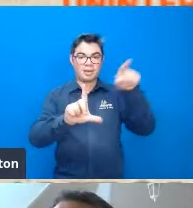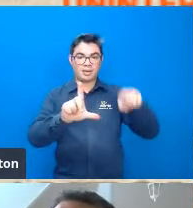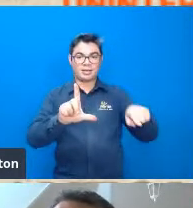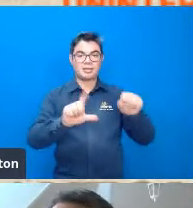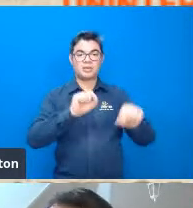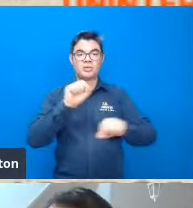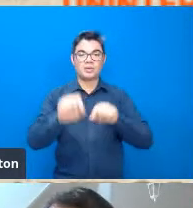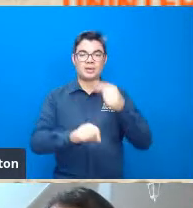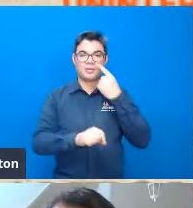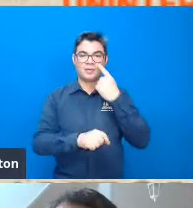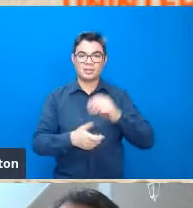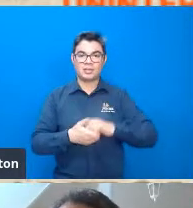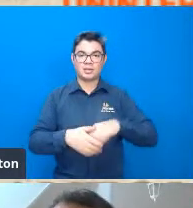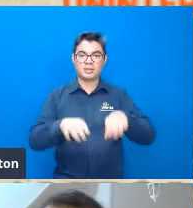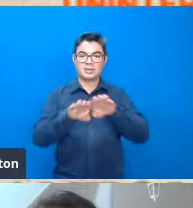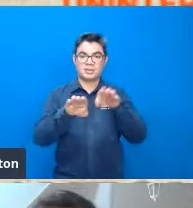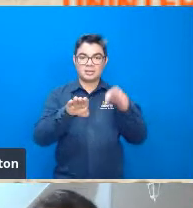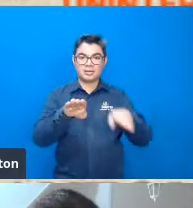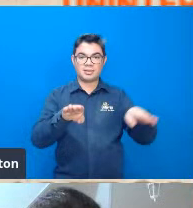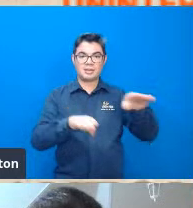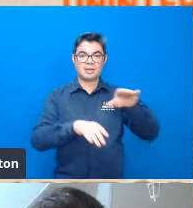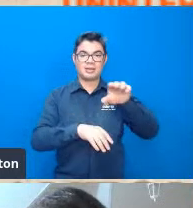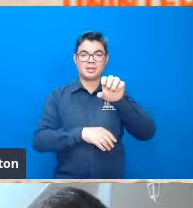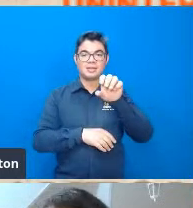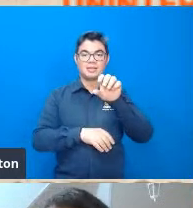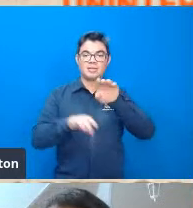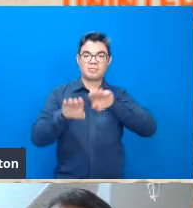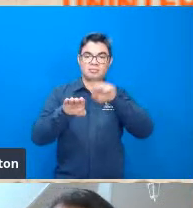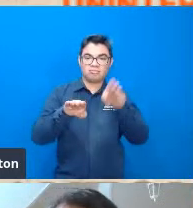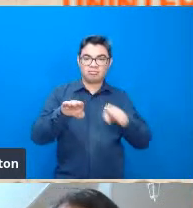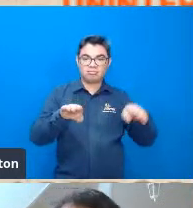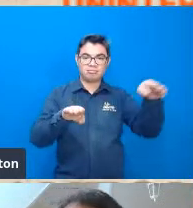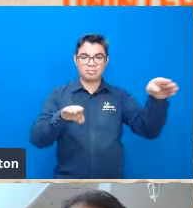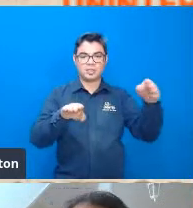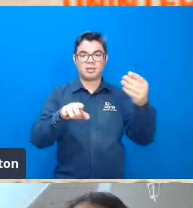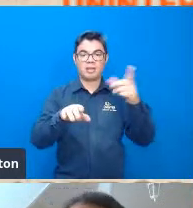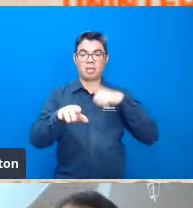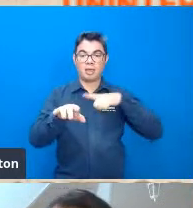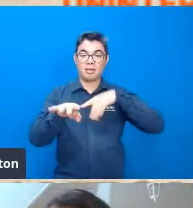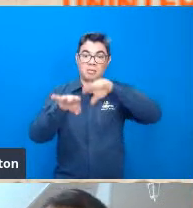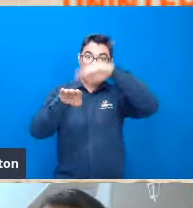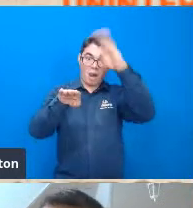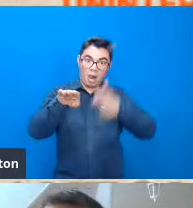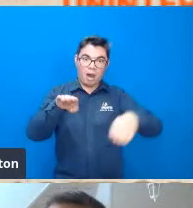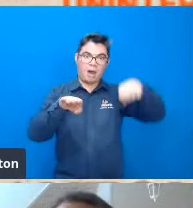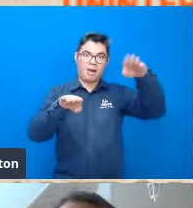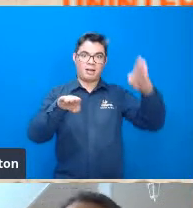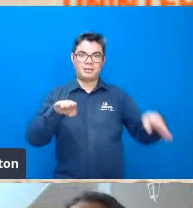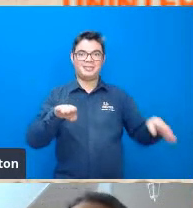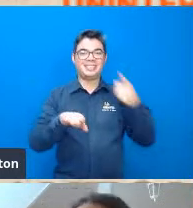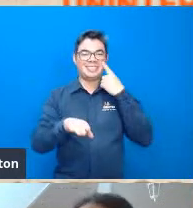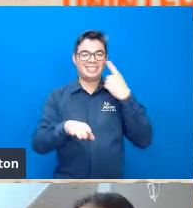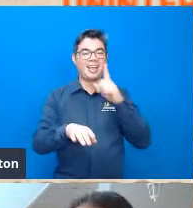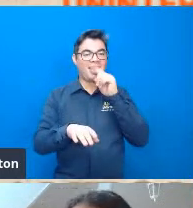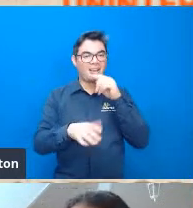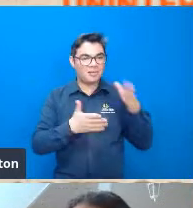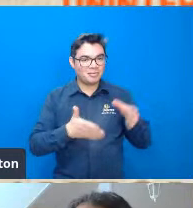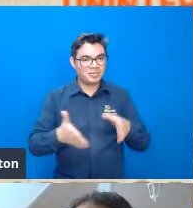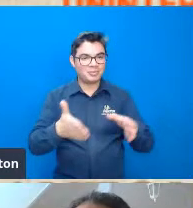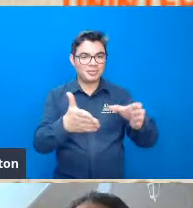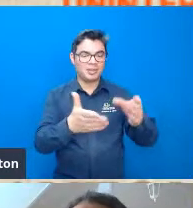índice de sinuosidade então você tem os cursos d'água sinuosos alguns mais